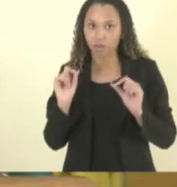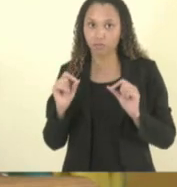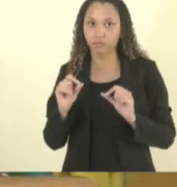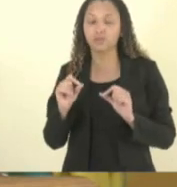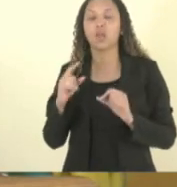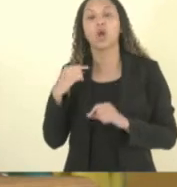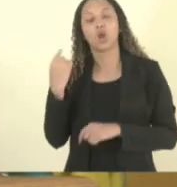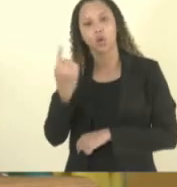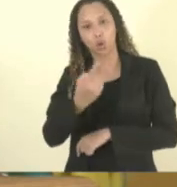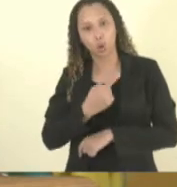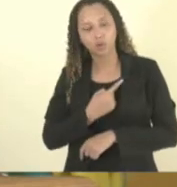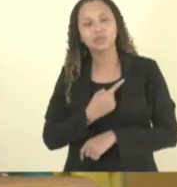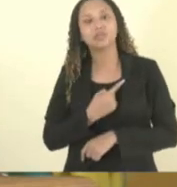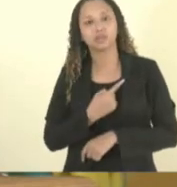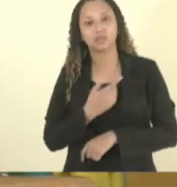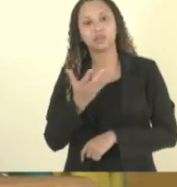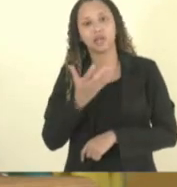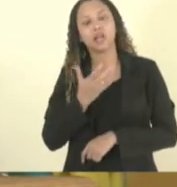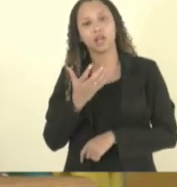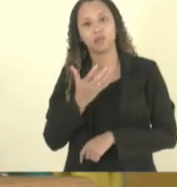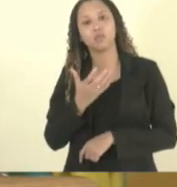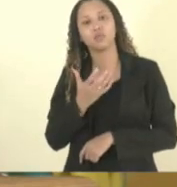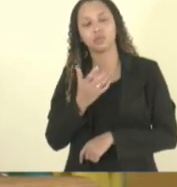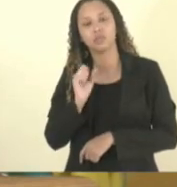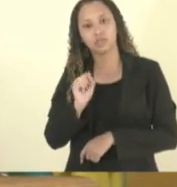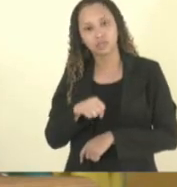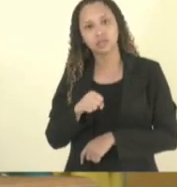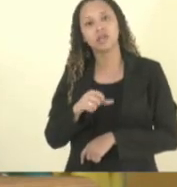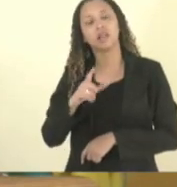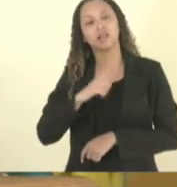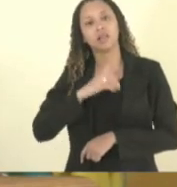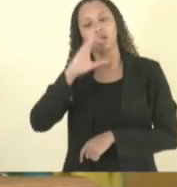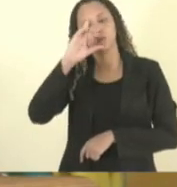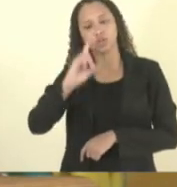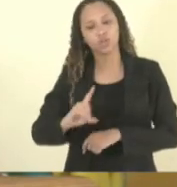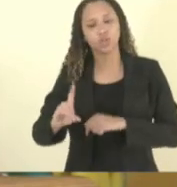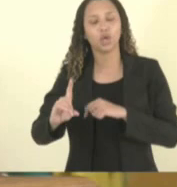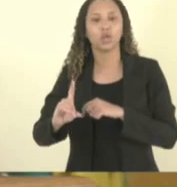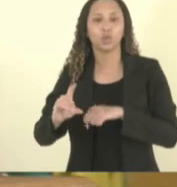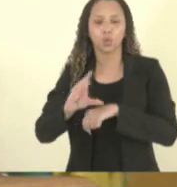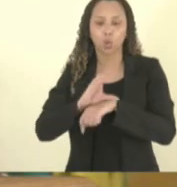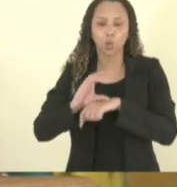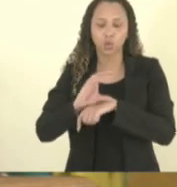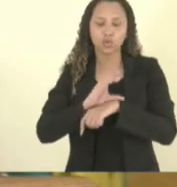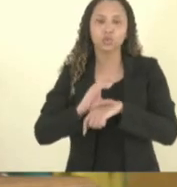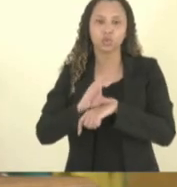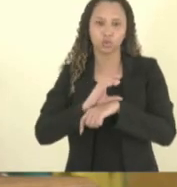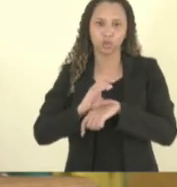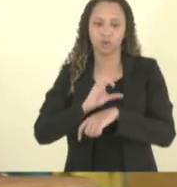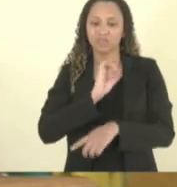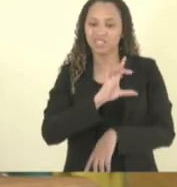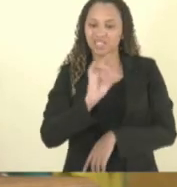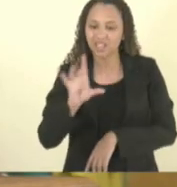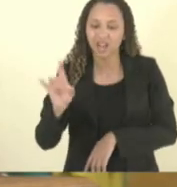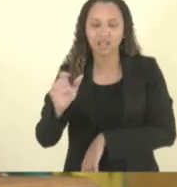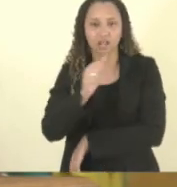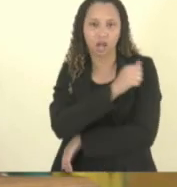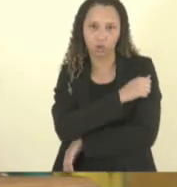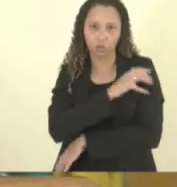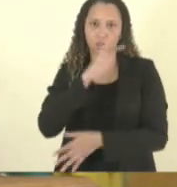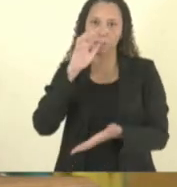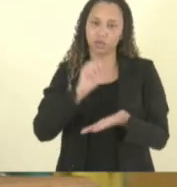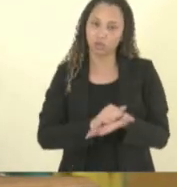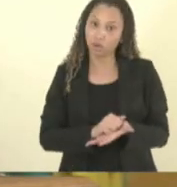radar a garantia de direito constitucional de cada estudante que está matriculado na nossa escola